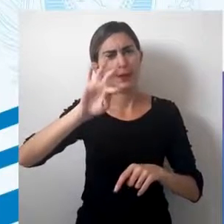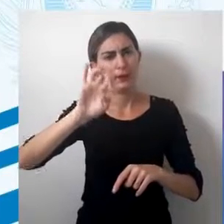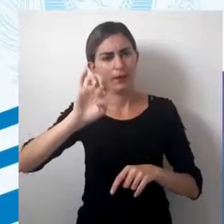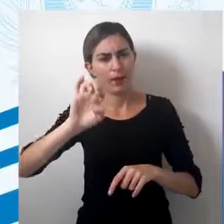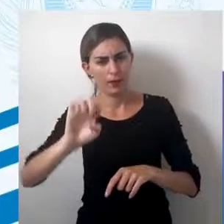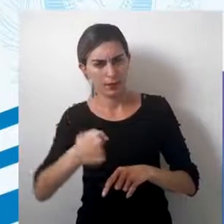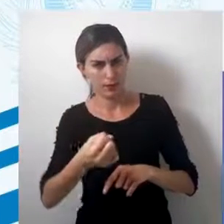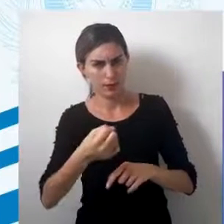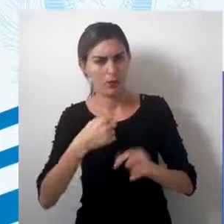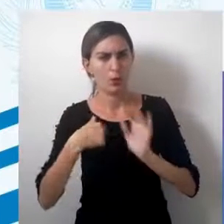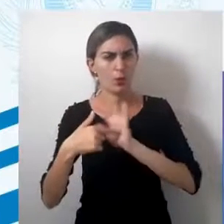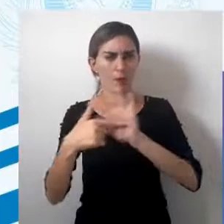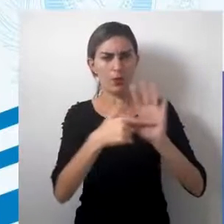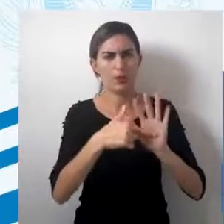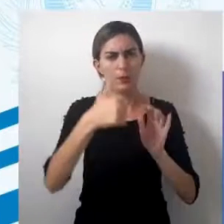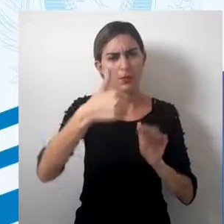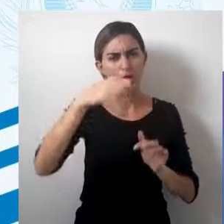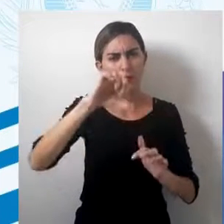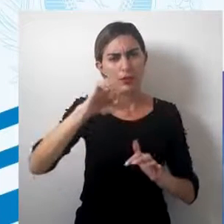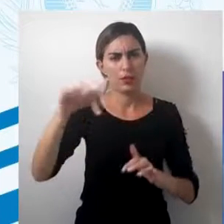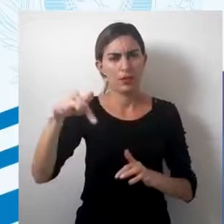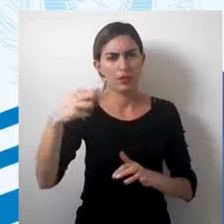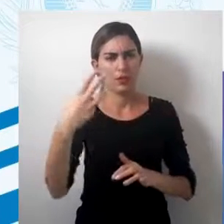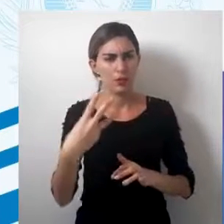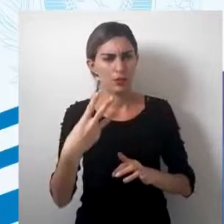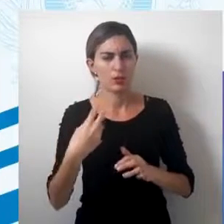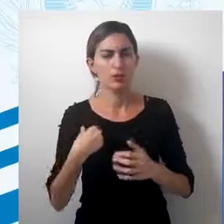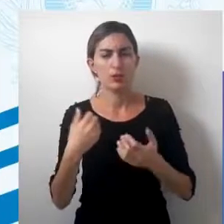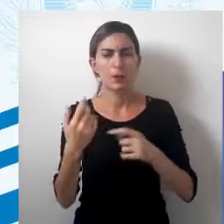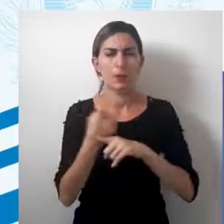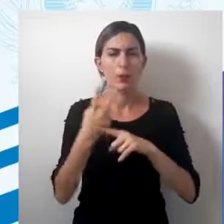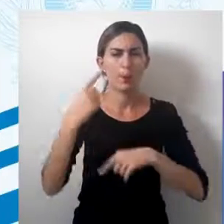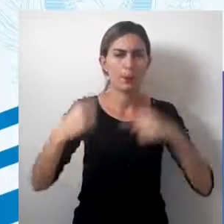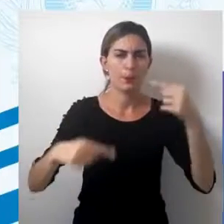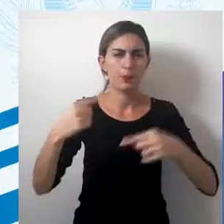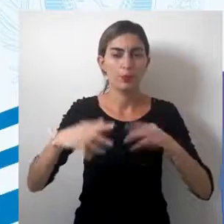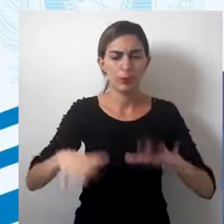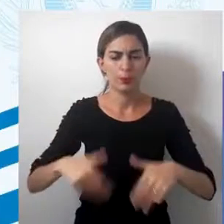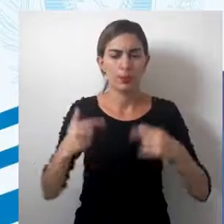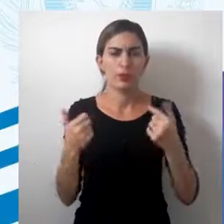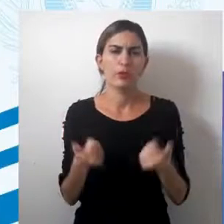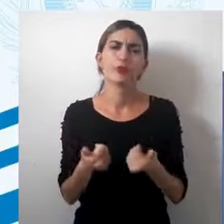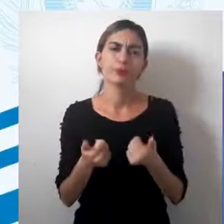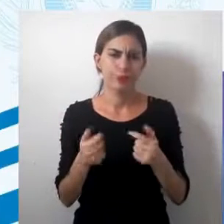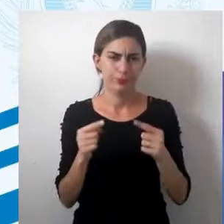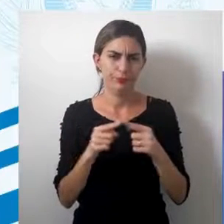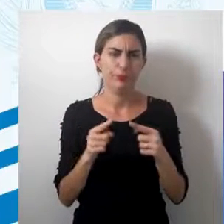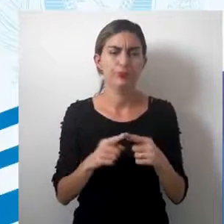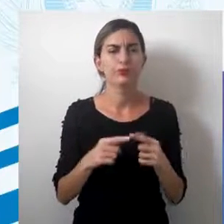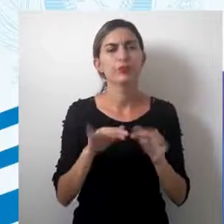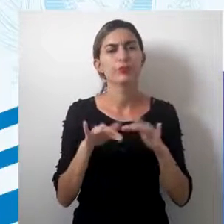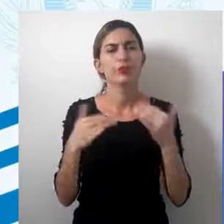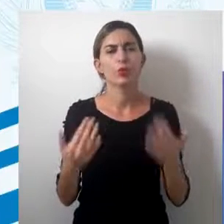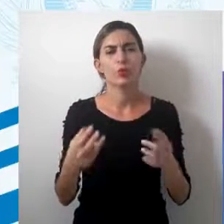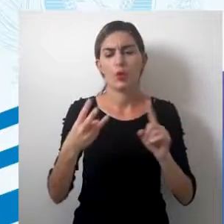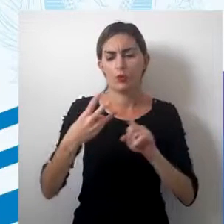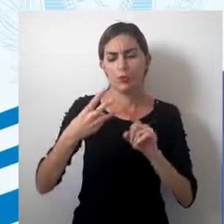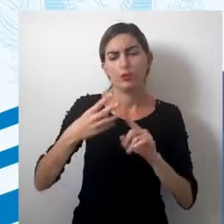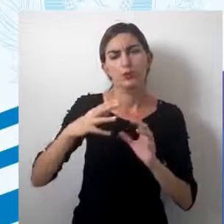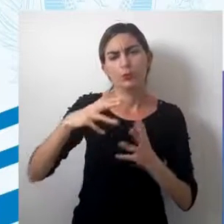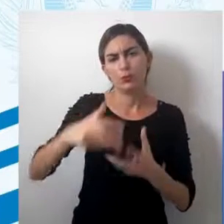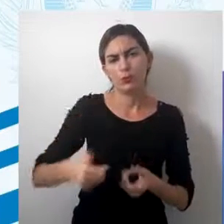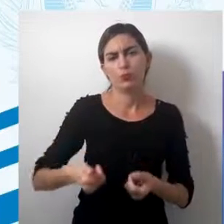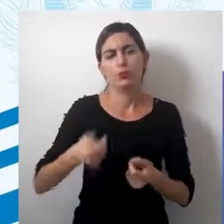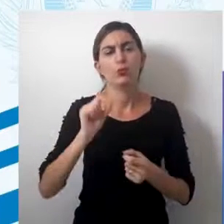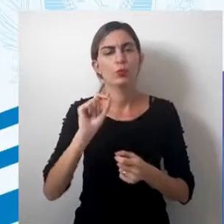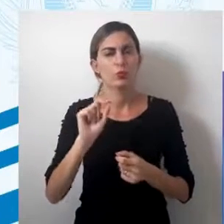Ela foi apresentada em 1973 e busca uma projeção politicamente mais adequada, na qual o terceiro mundo